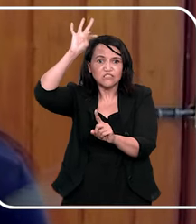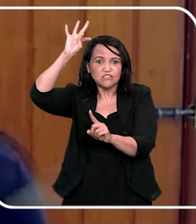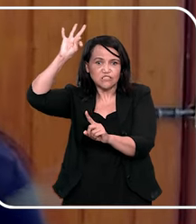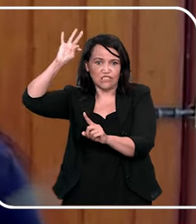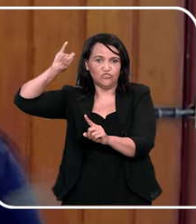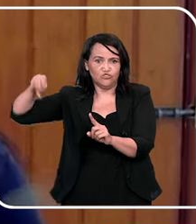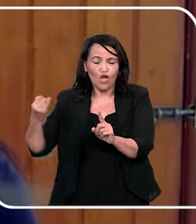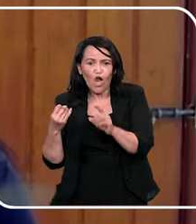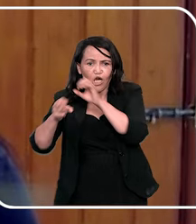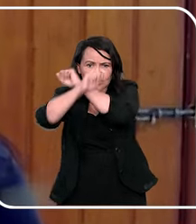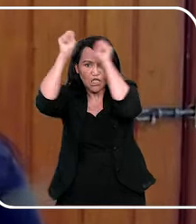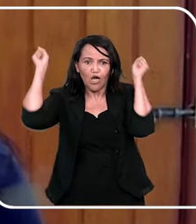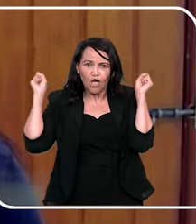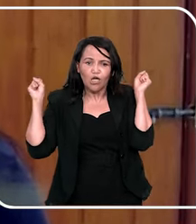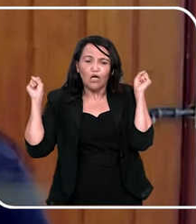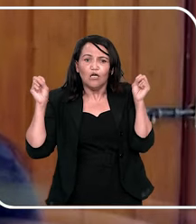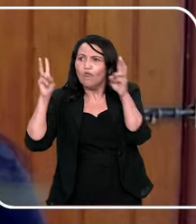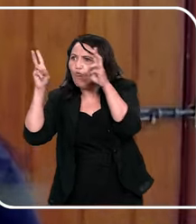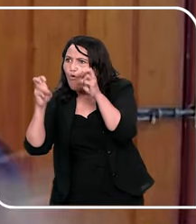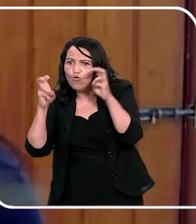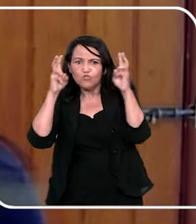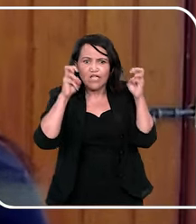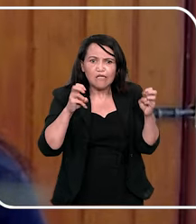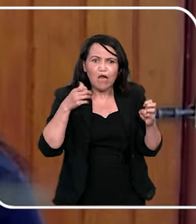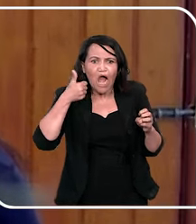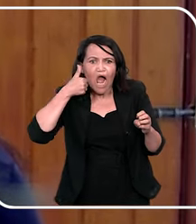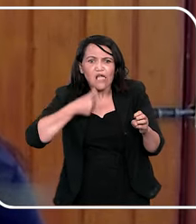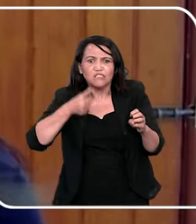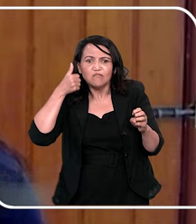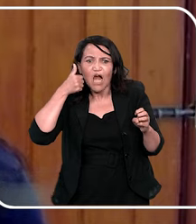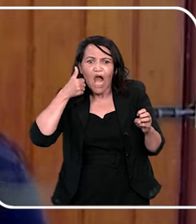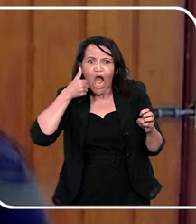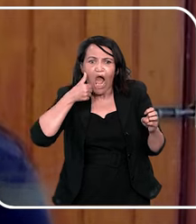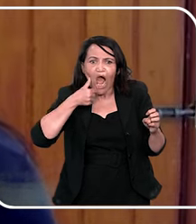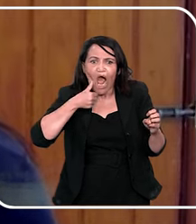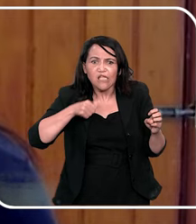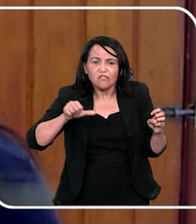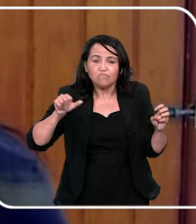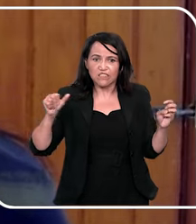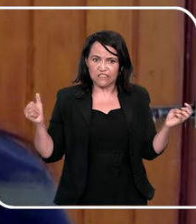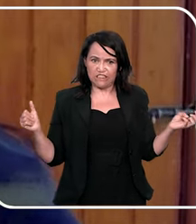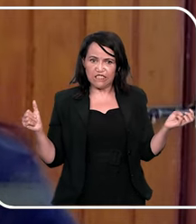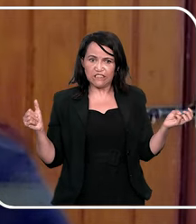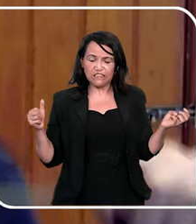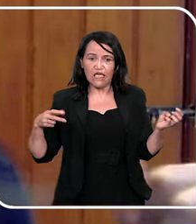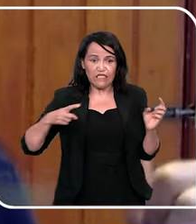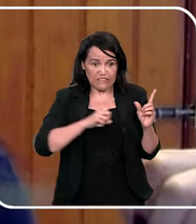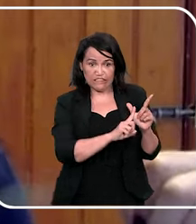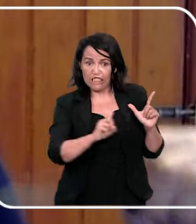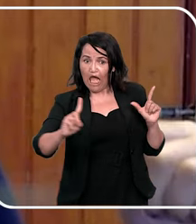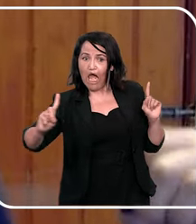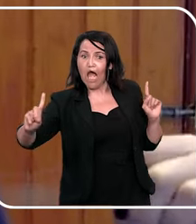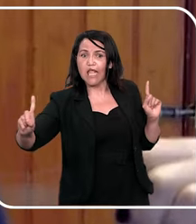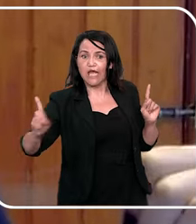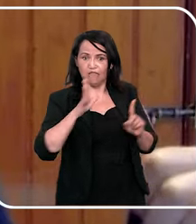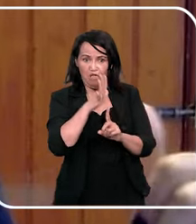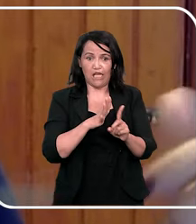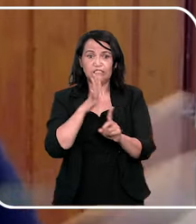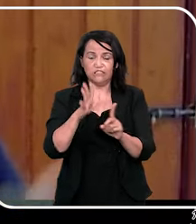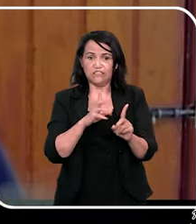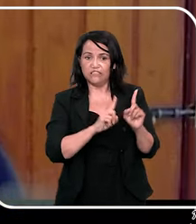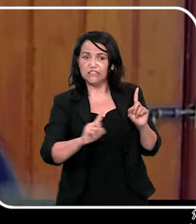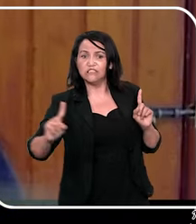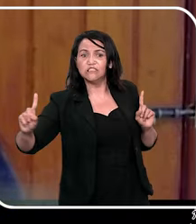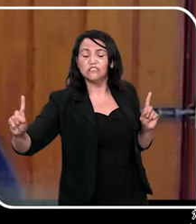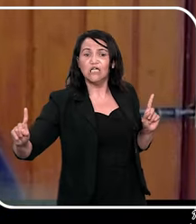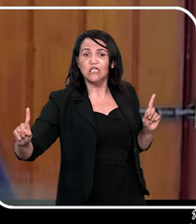sair, às vezes as meninas saem, depende do tema, depende de quem a gente tocou, às vezes as meninas saem, eu fico para trás com duas mães, que